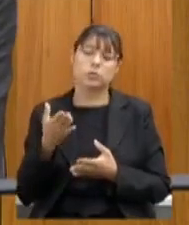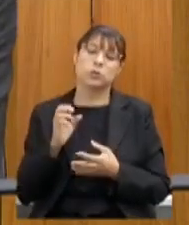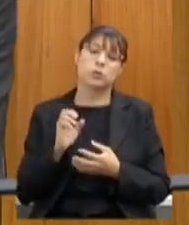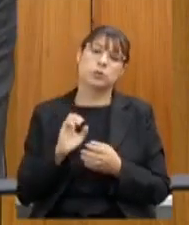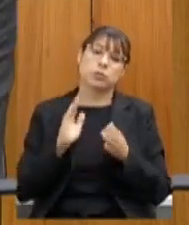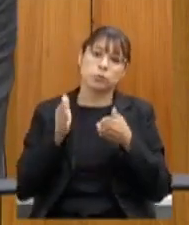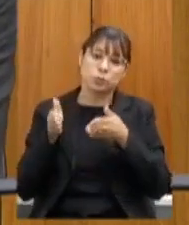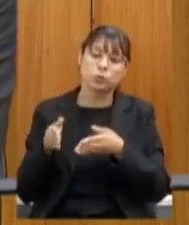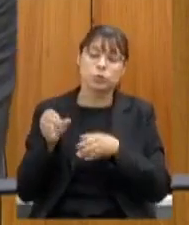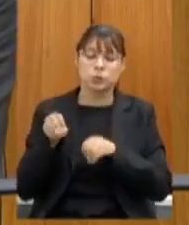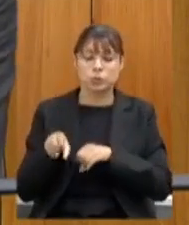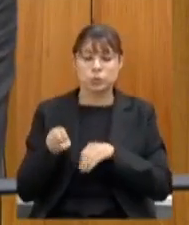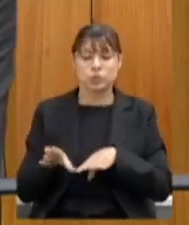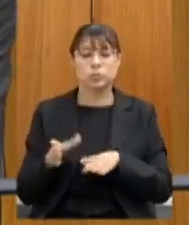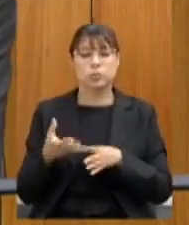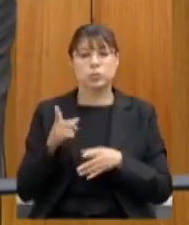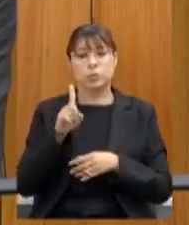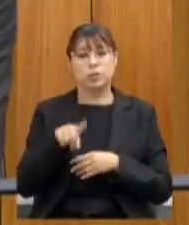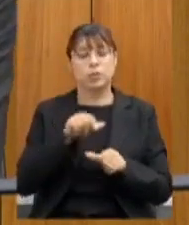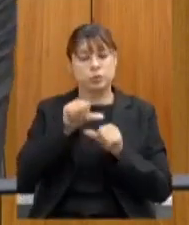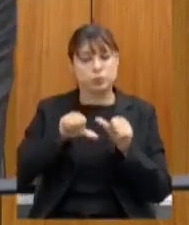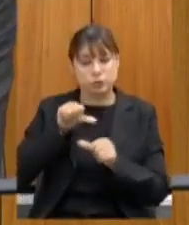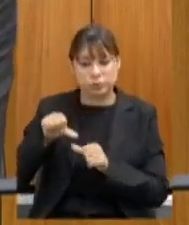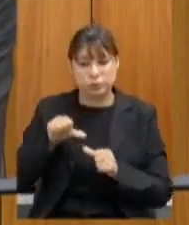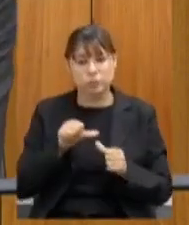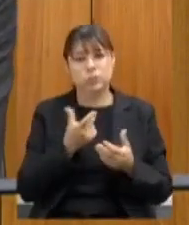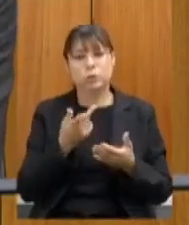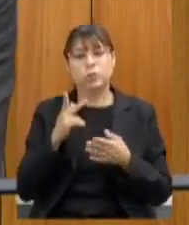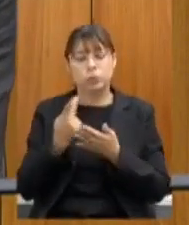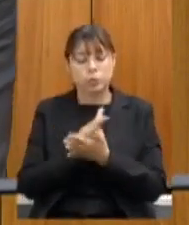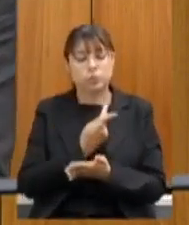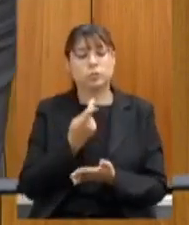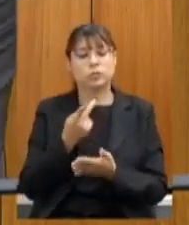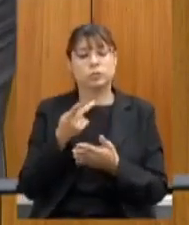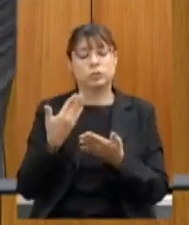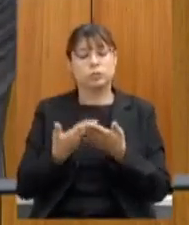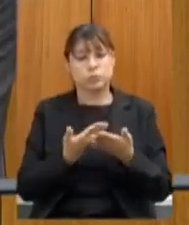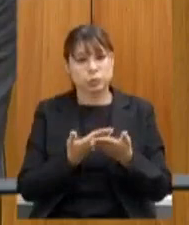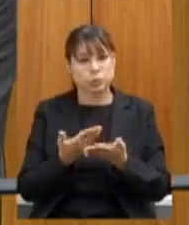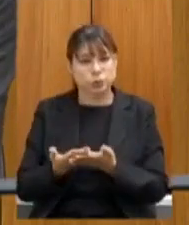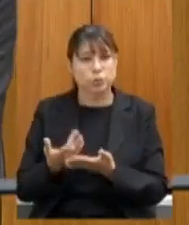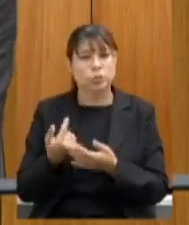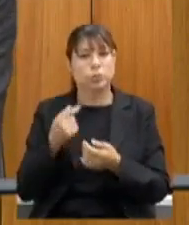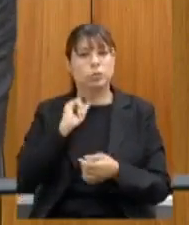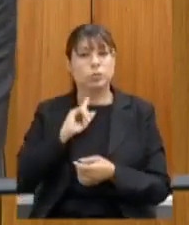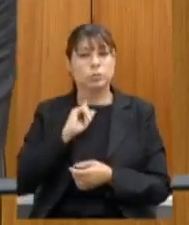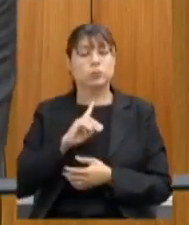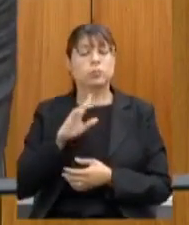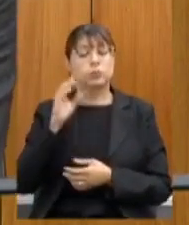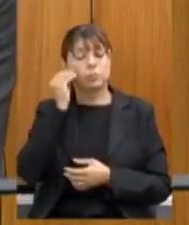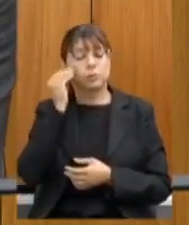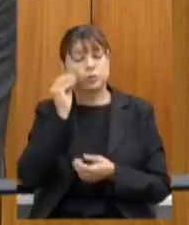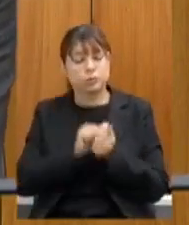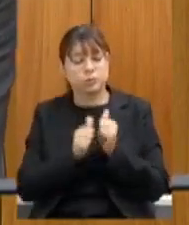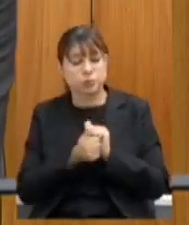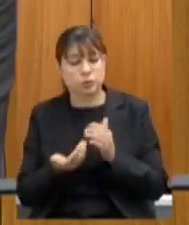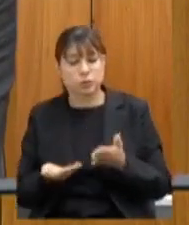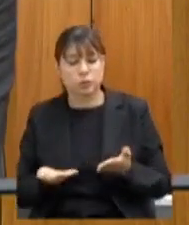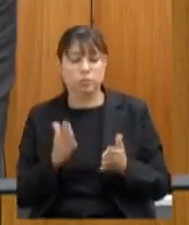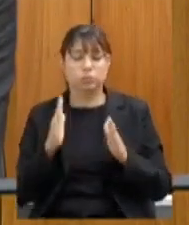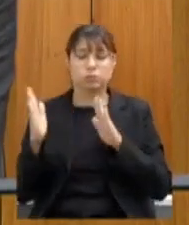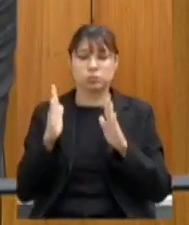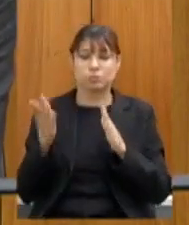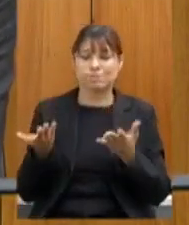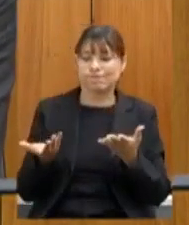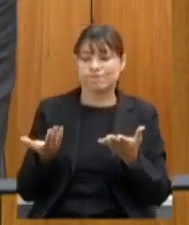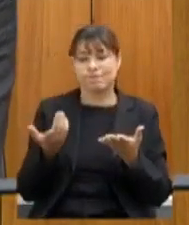educação transformando a realidade das escolas de Minas Gerais buscando alternativas nesse momento grave e sendo aí